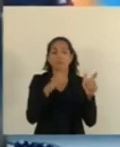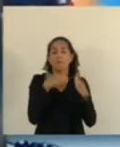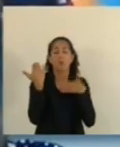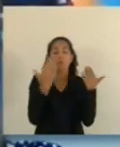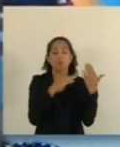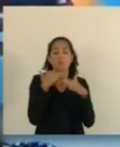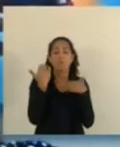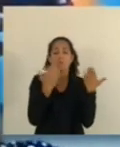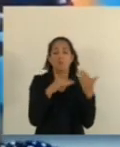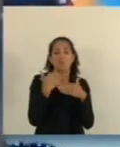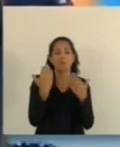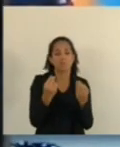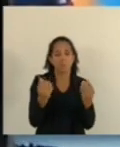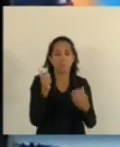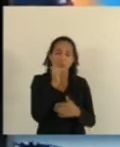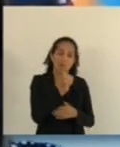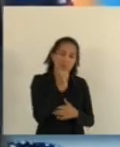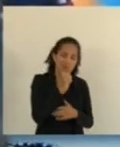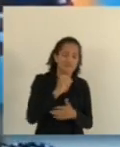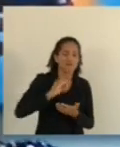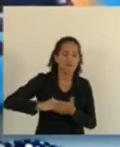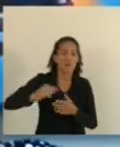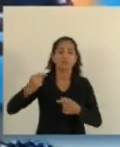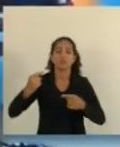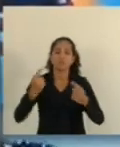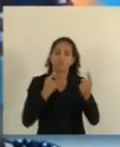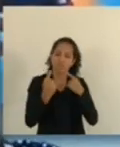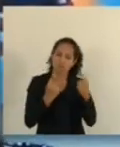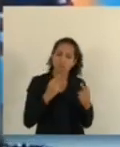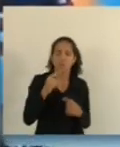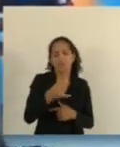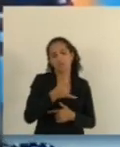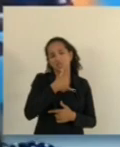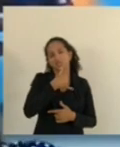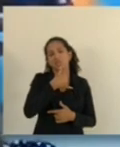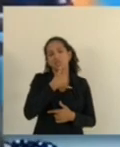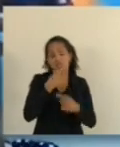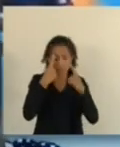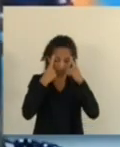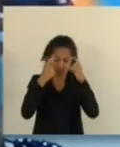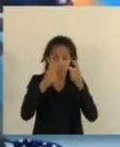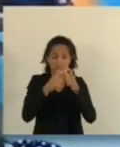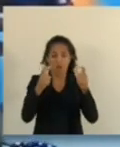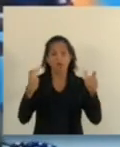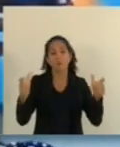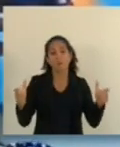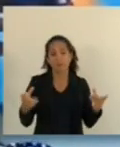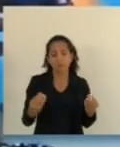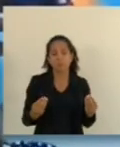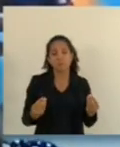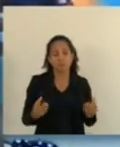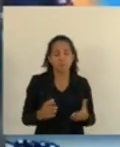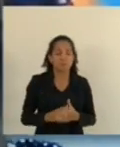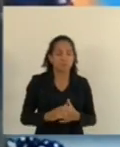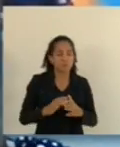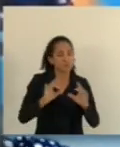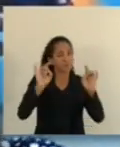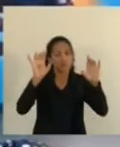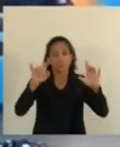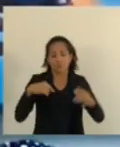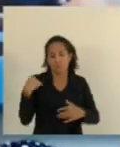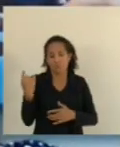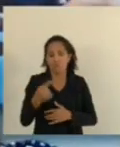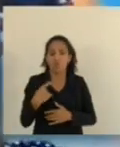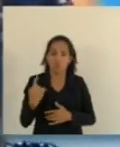a violência, para a falta de diálogo, e isso é muito triste, isso é muito duro, especialmente para nós